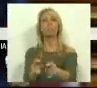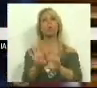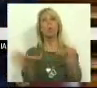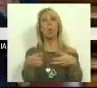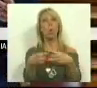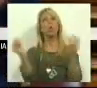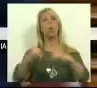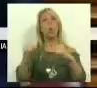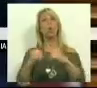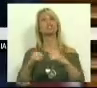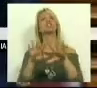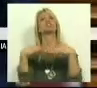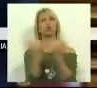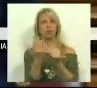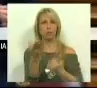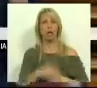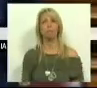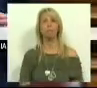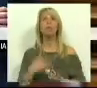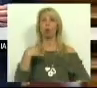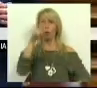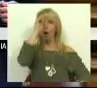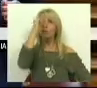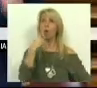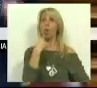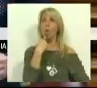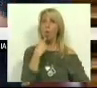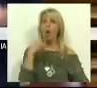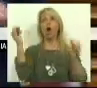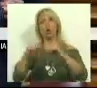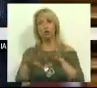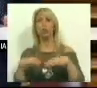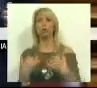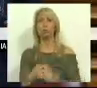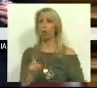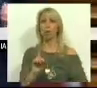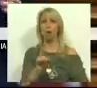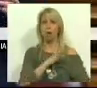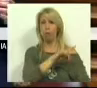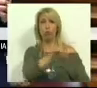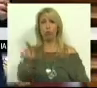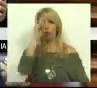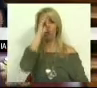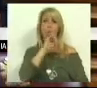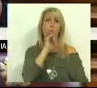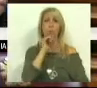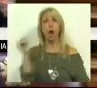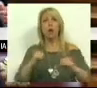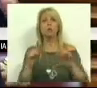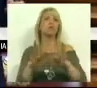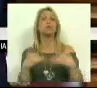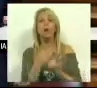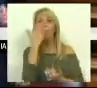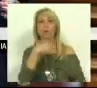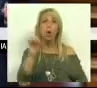respeitamos muito a consistação social. Não, não respeitam. Os Srs. não respeitam a consistação social. Porque se os